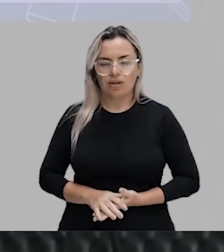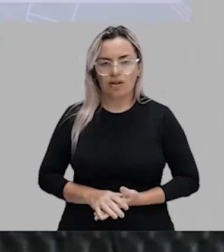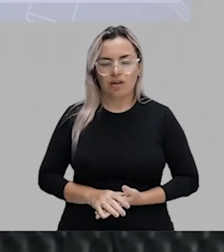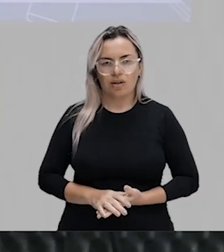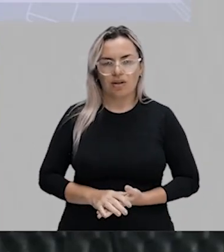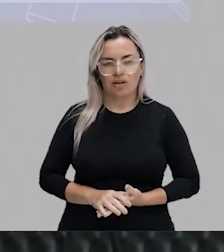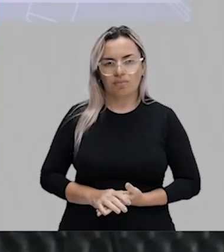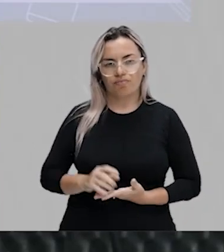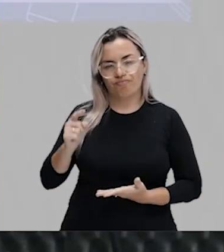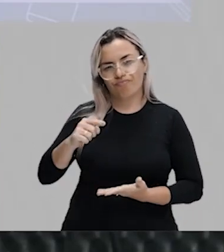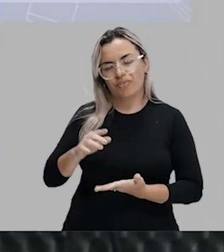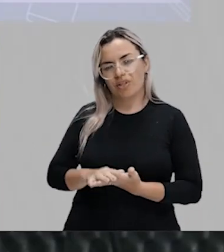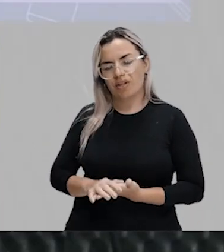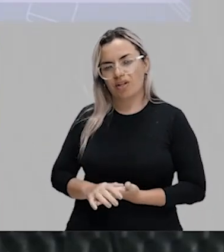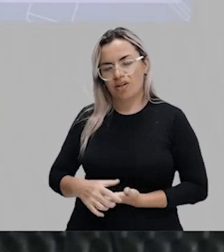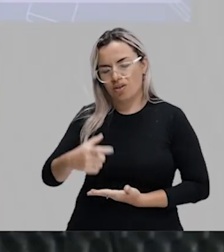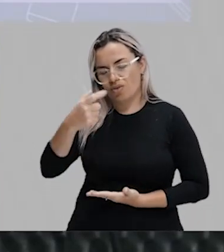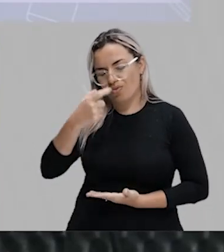ser enganado.